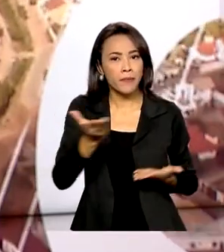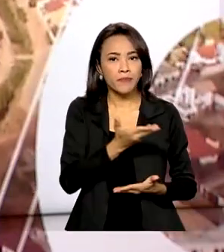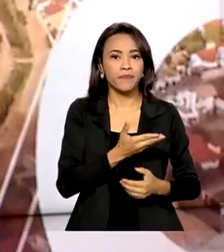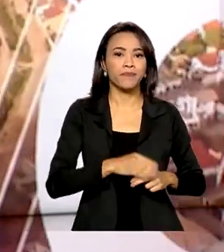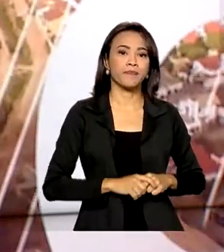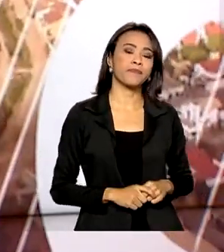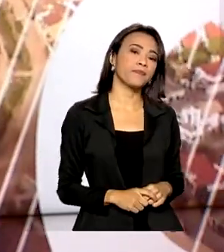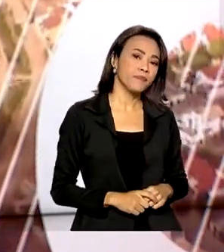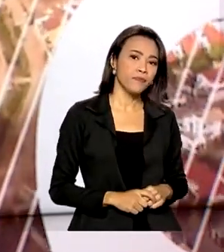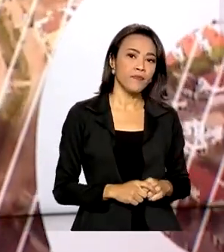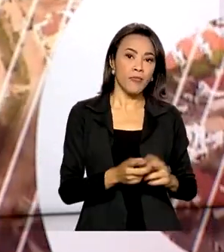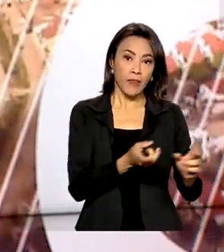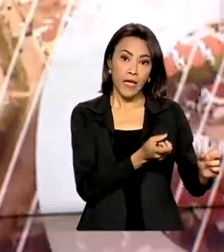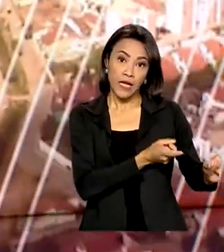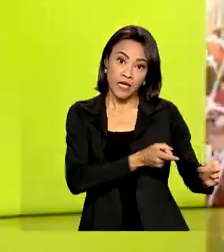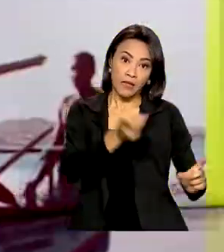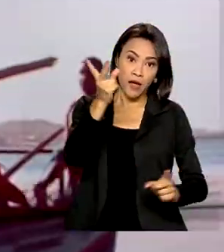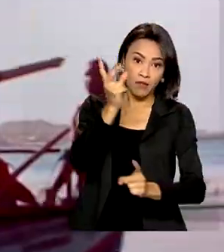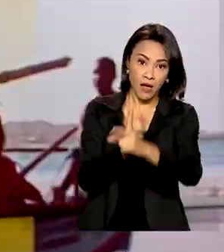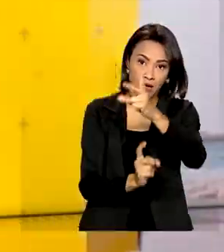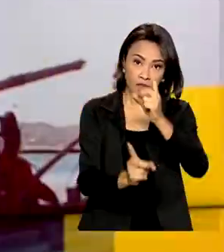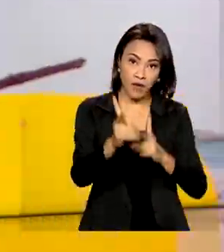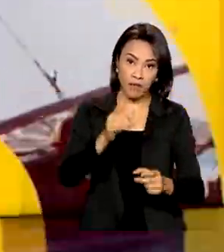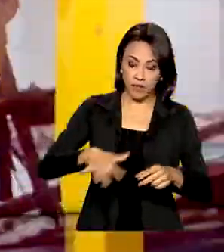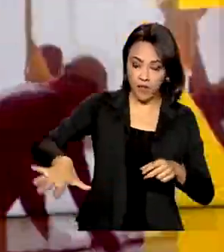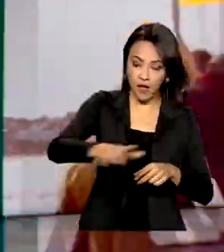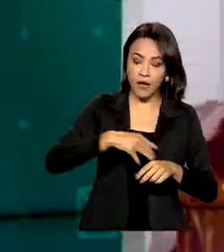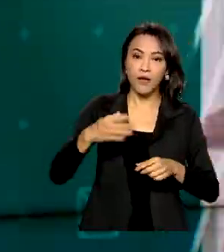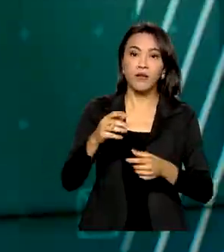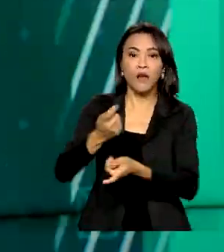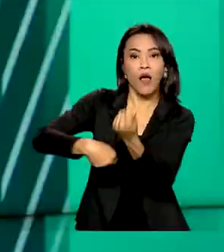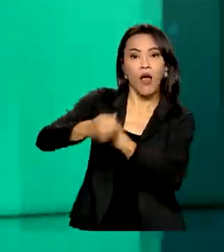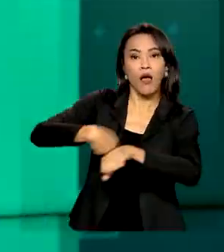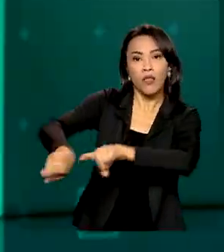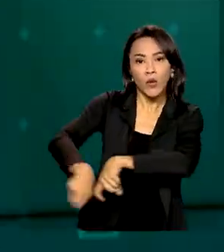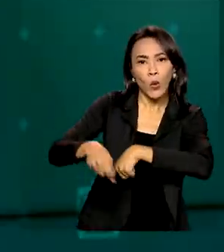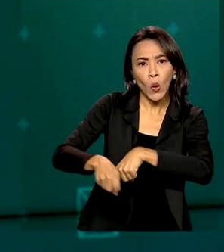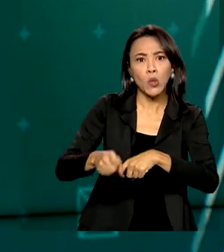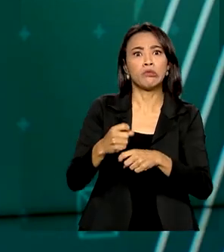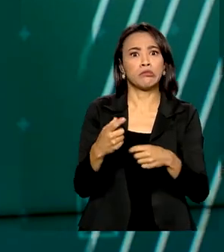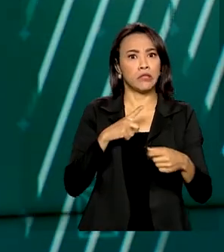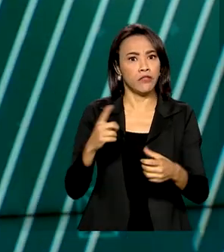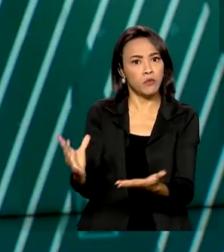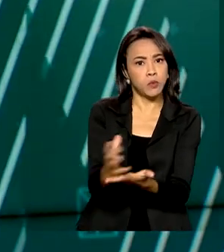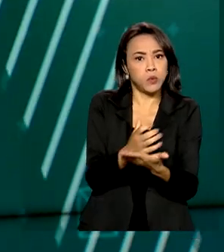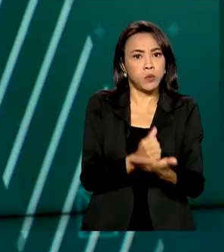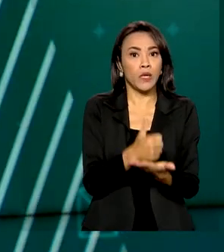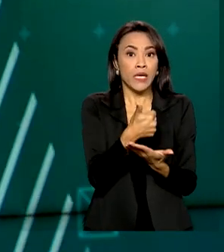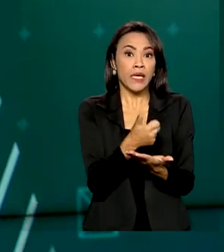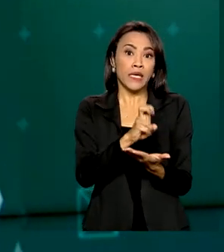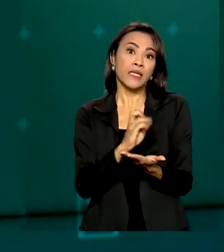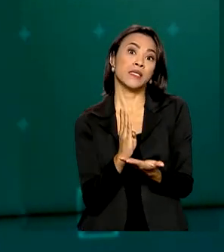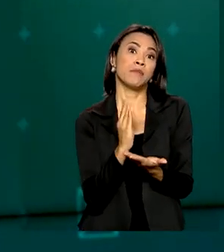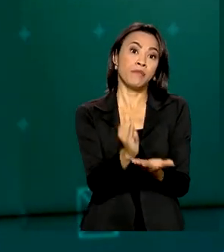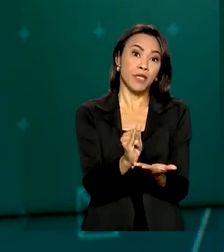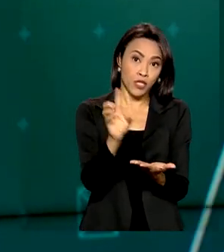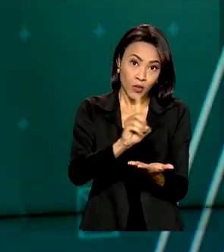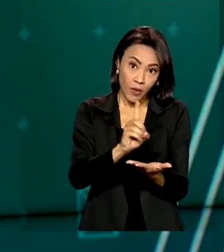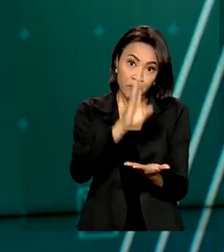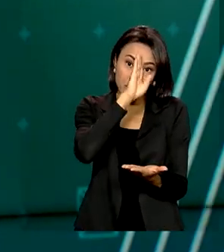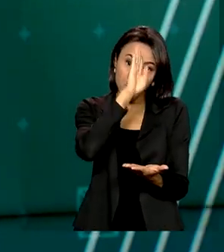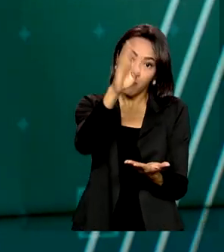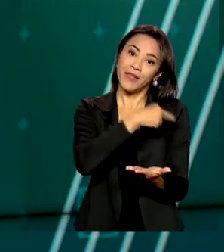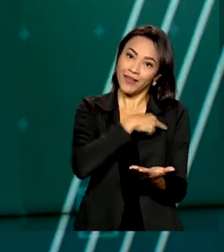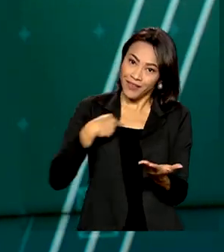E as exportações do agronegócio movimentaram quase 15 bilhões de dólares em abril, com destaque para as compras da China.